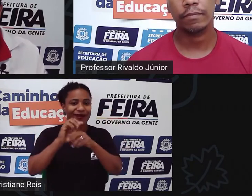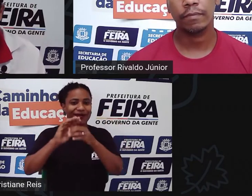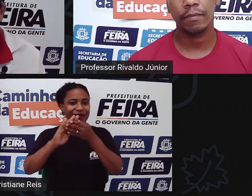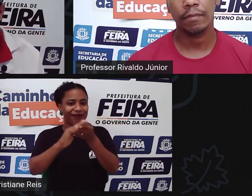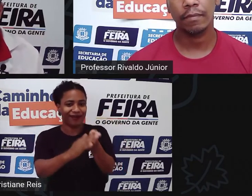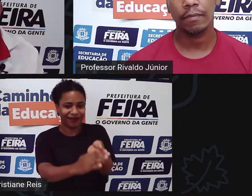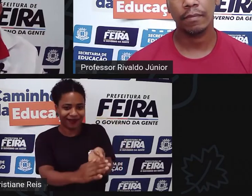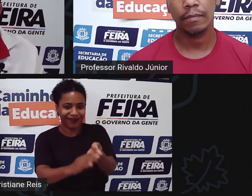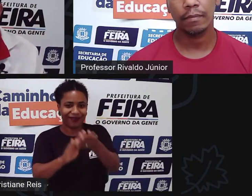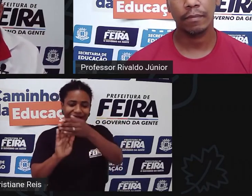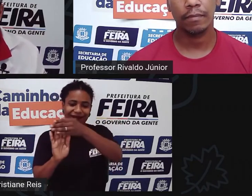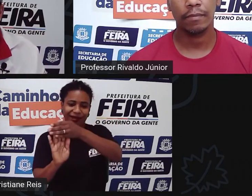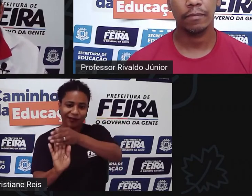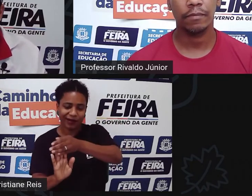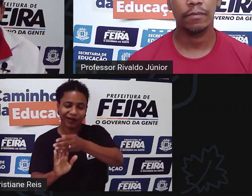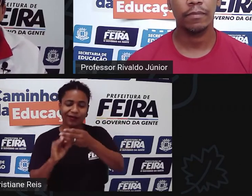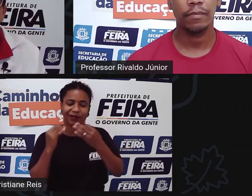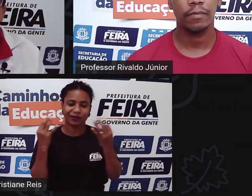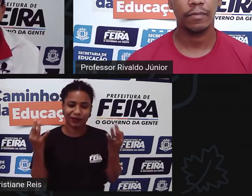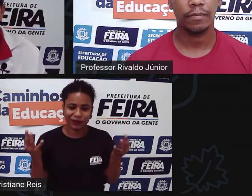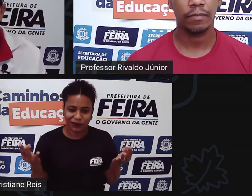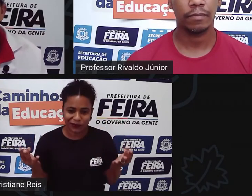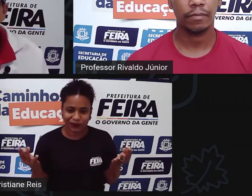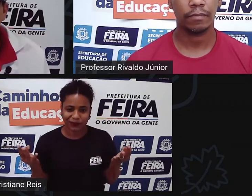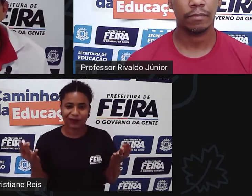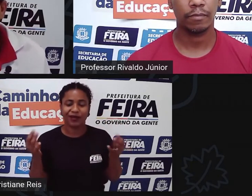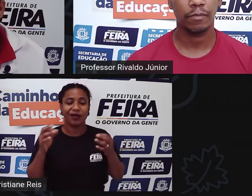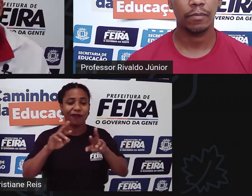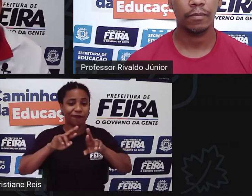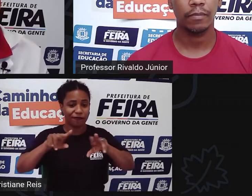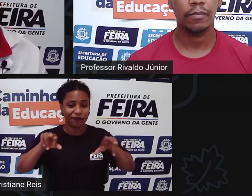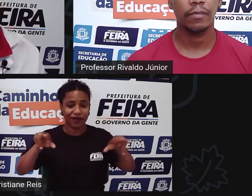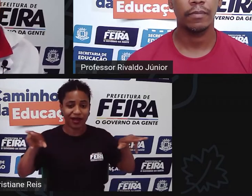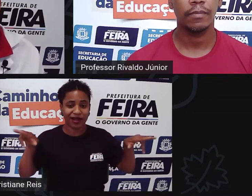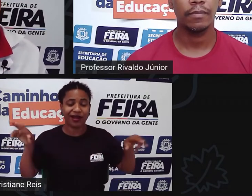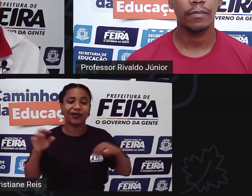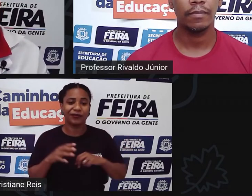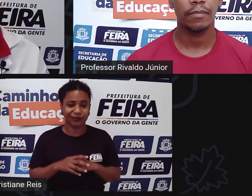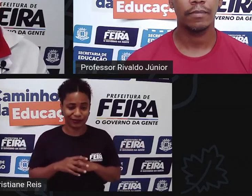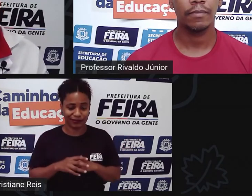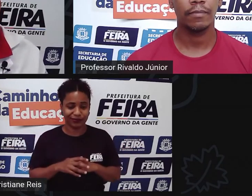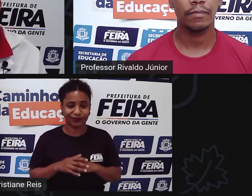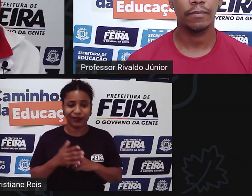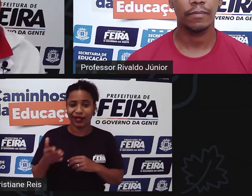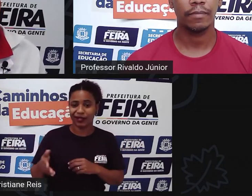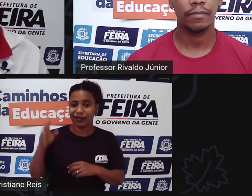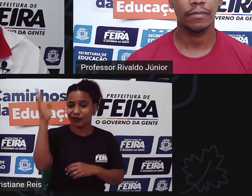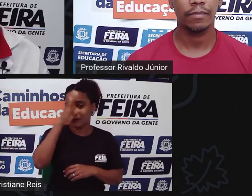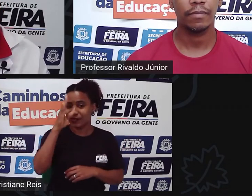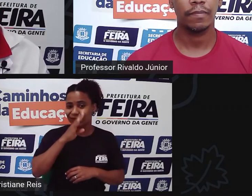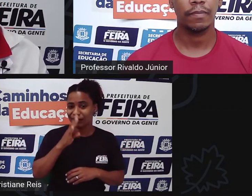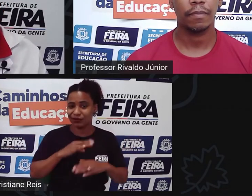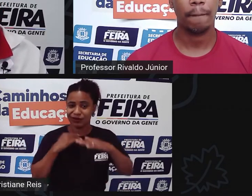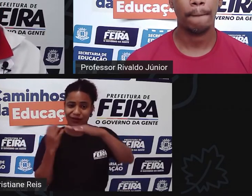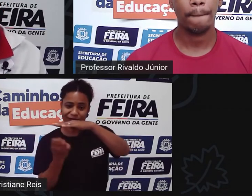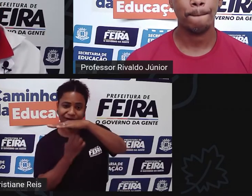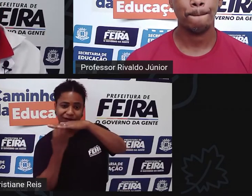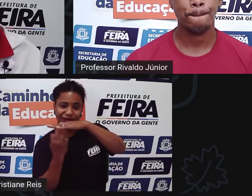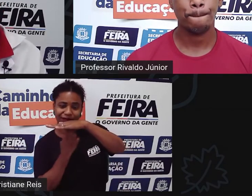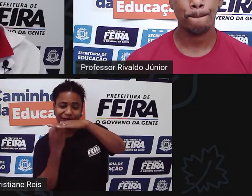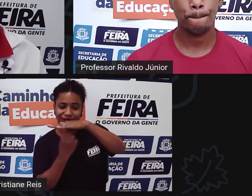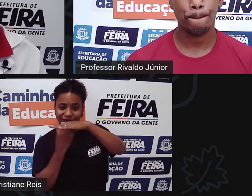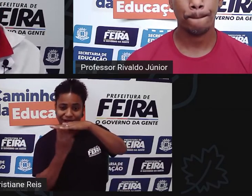pausa para meditação eu acho que falta muito ainda para os nossos empresários no Brasil essa